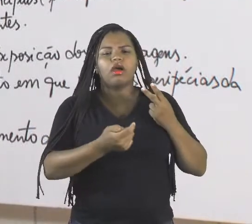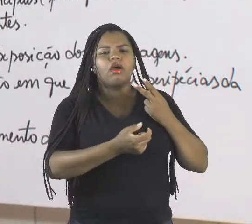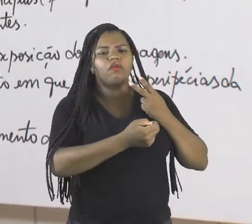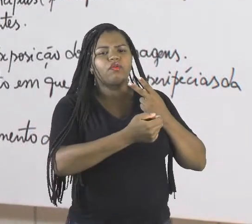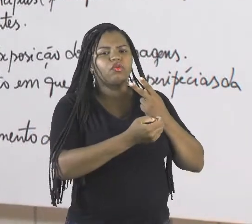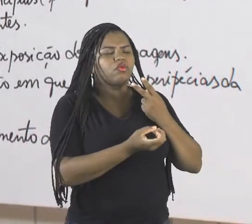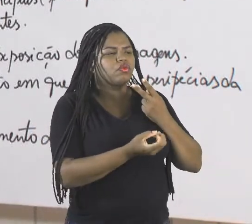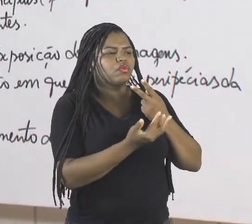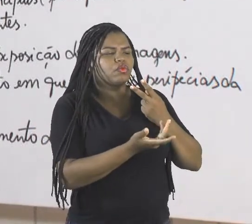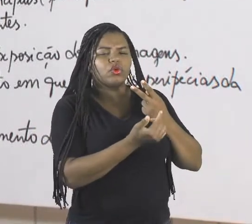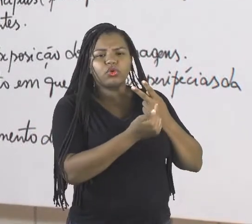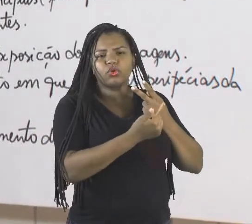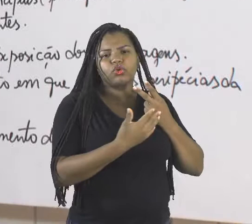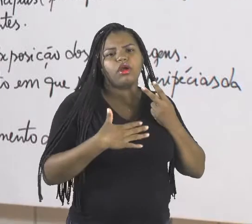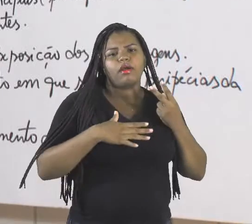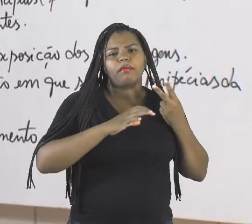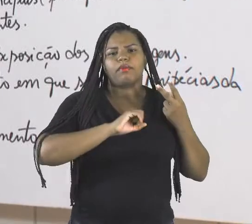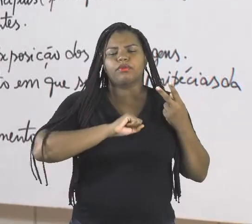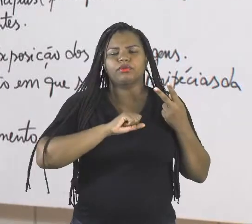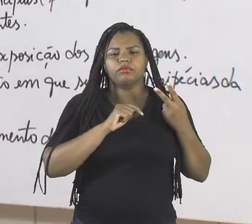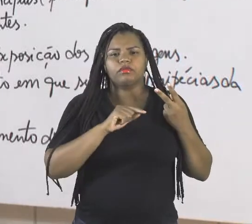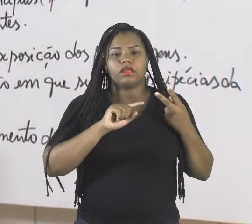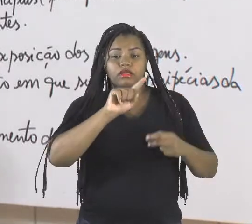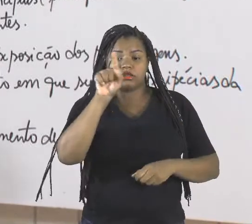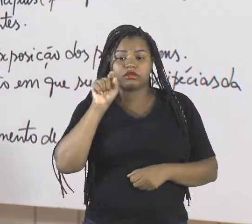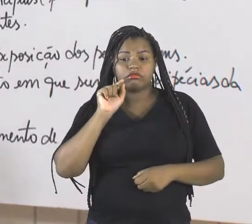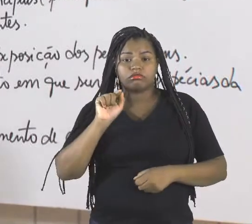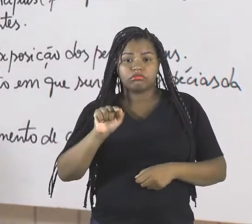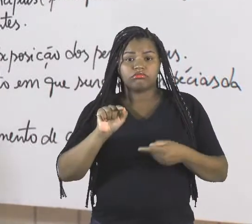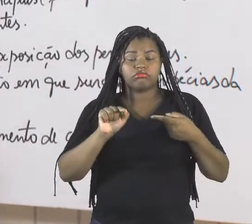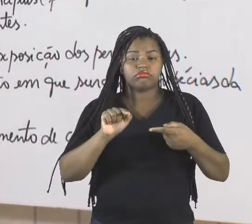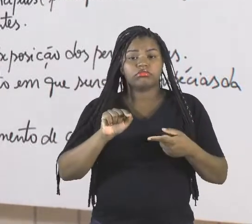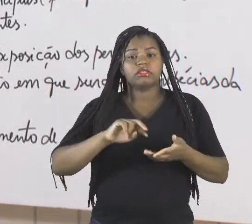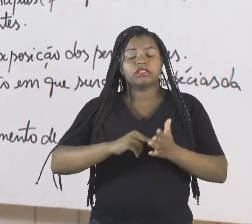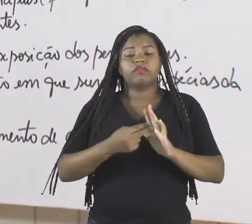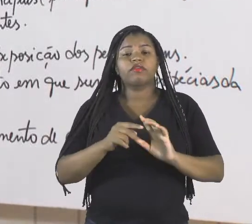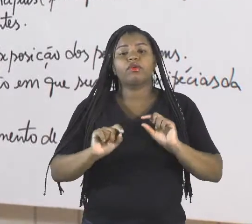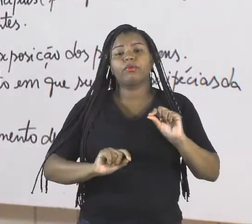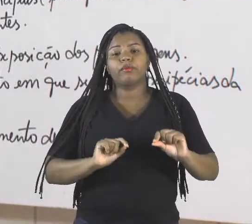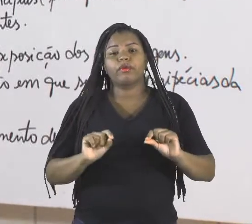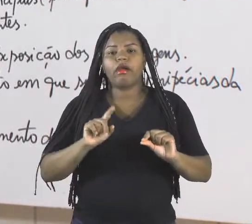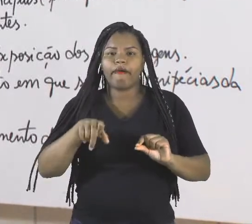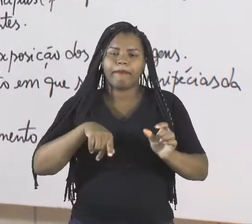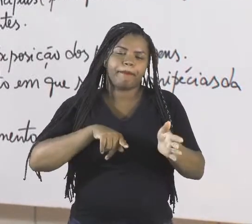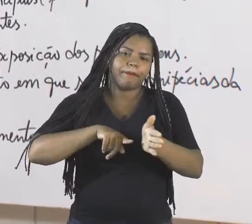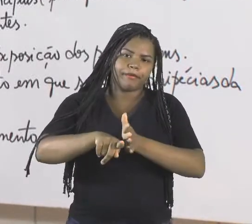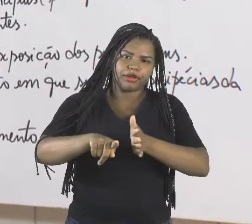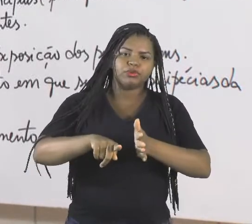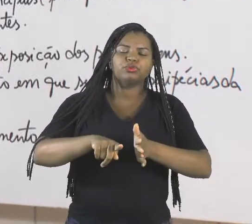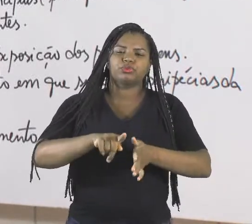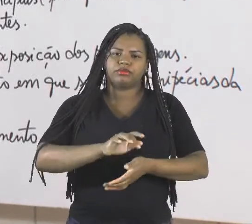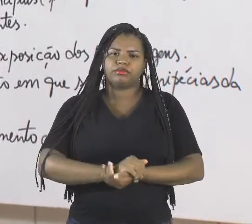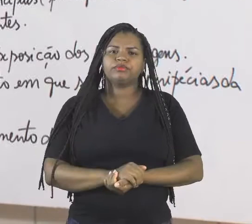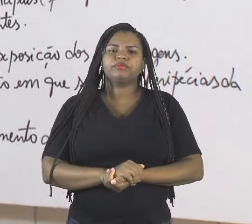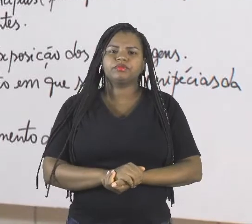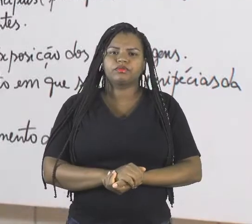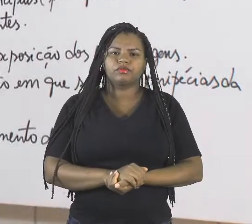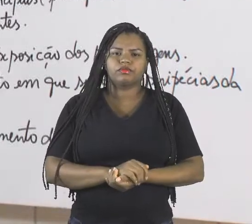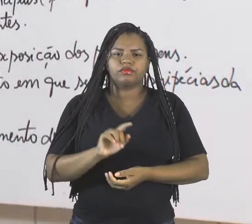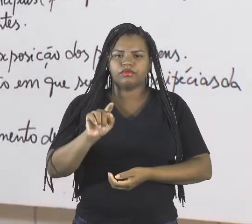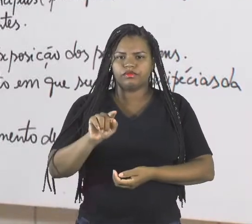que esse sinal de interrogação indica? Indica o quê? Uma pergunta. Tá? O sinal de